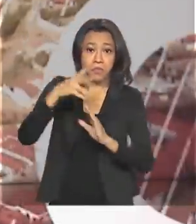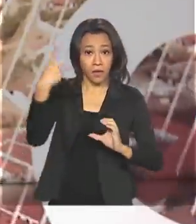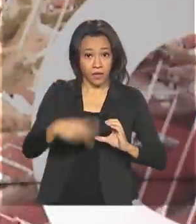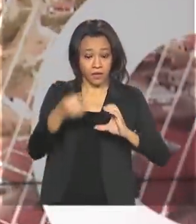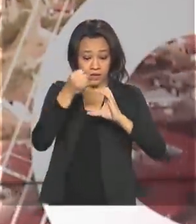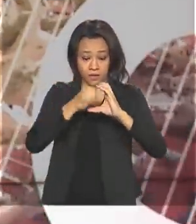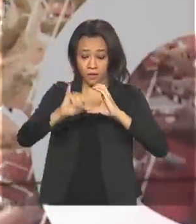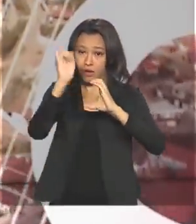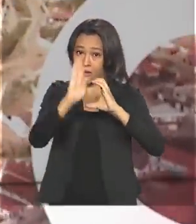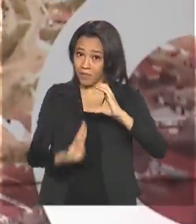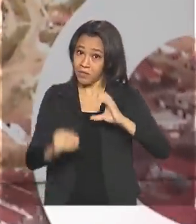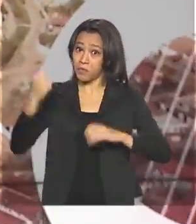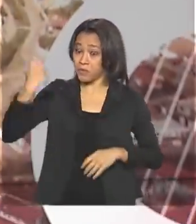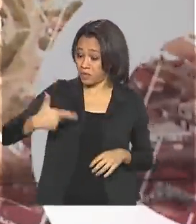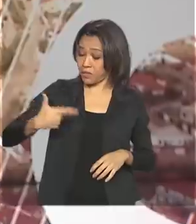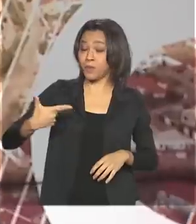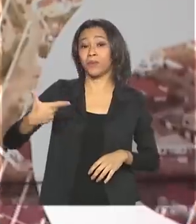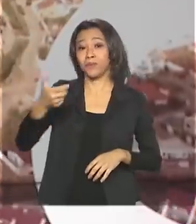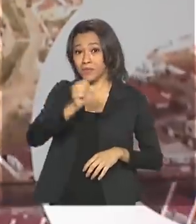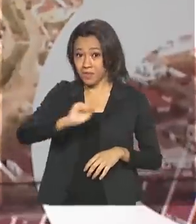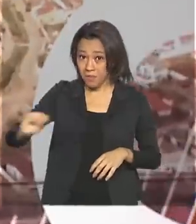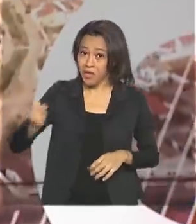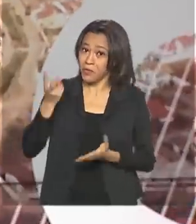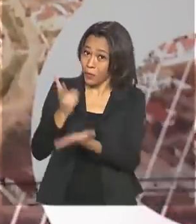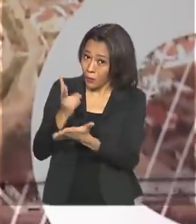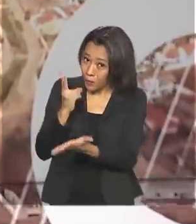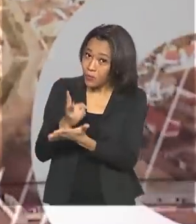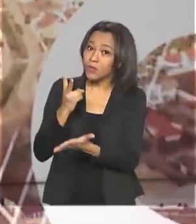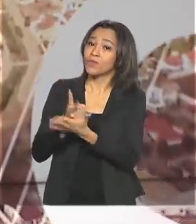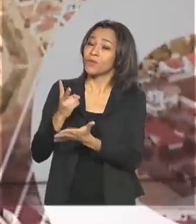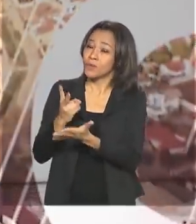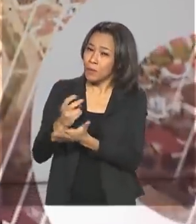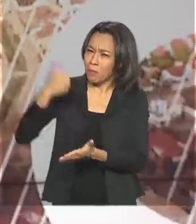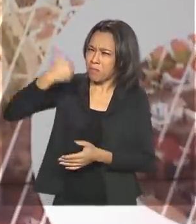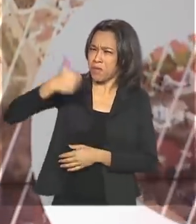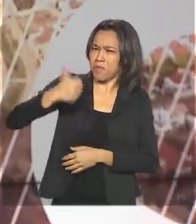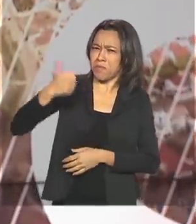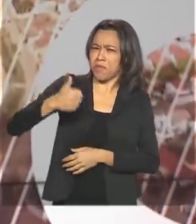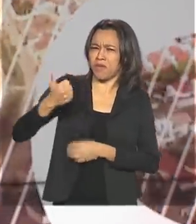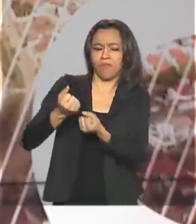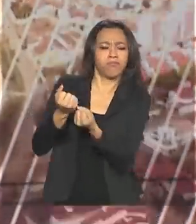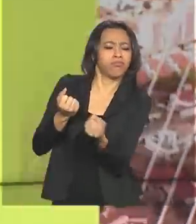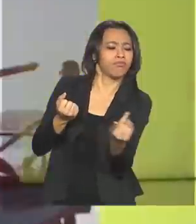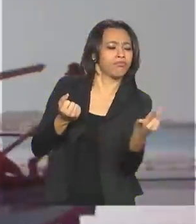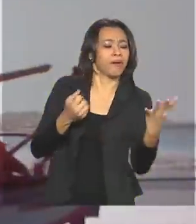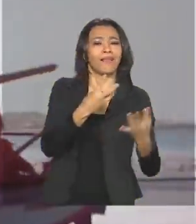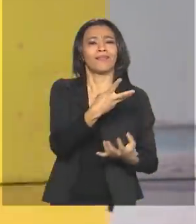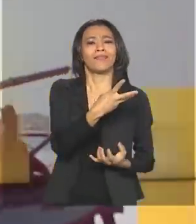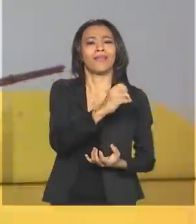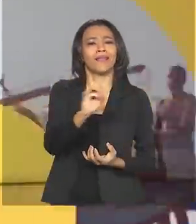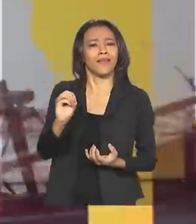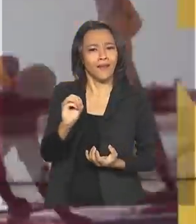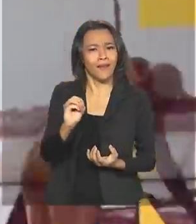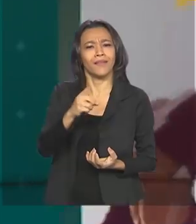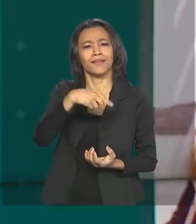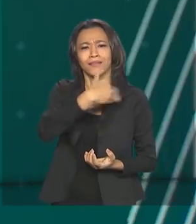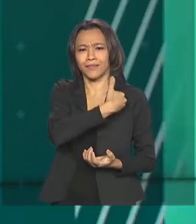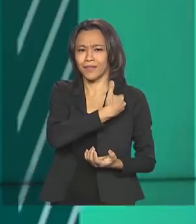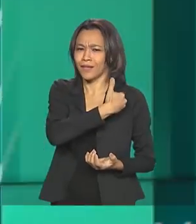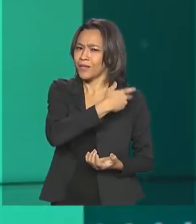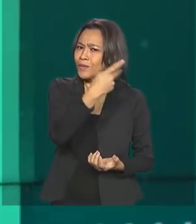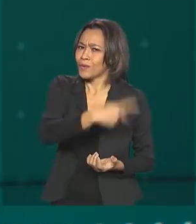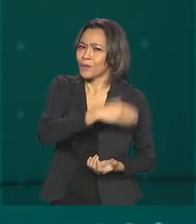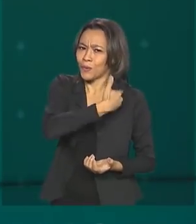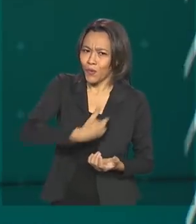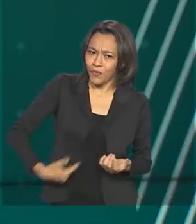ingressa nesse segundo semestre, sustentando a primeira posição entre mais de 300 instituições públicas do governo federal.